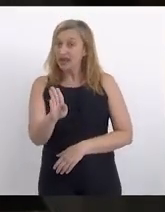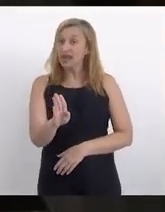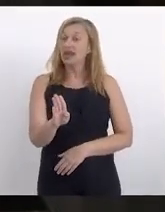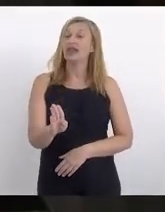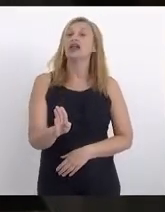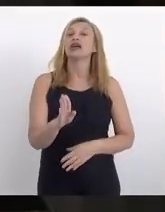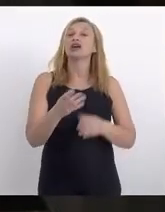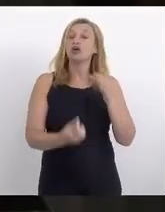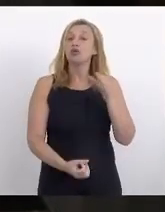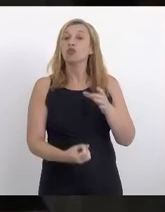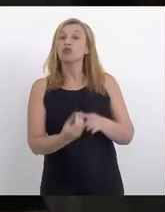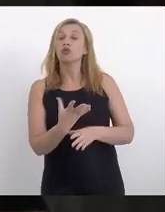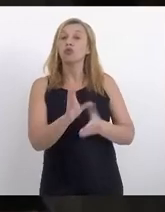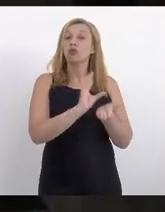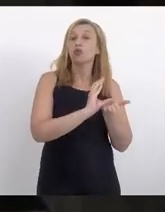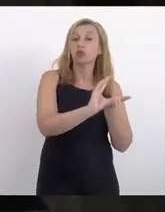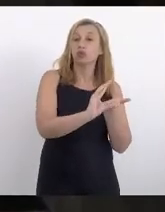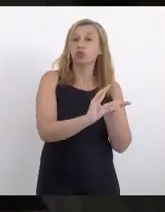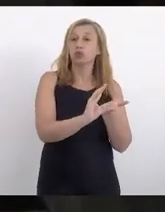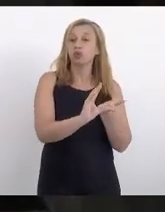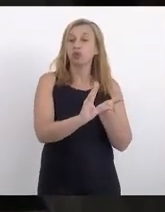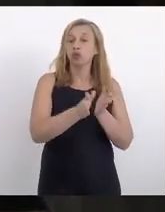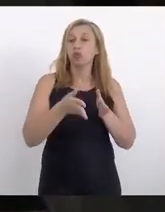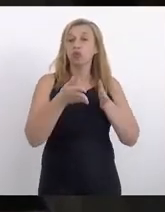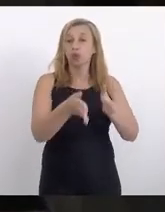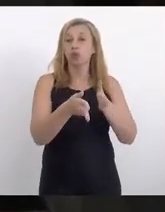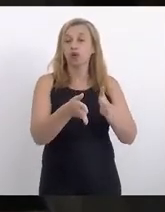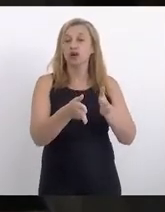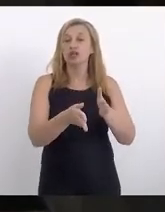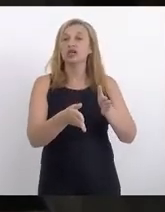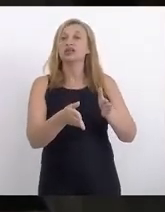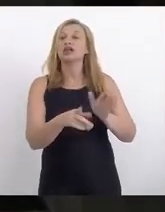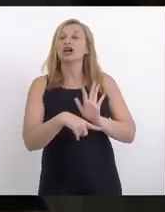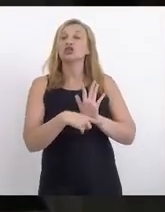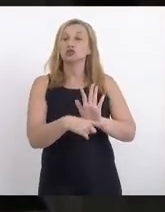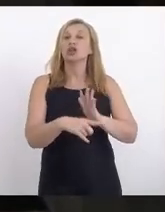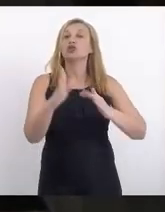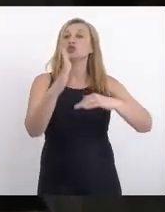sabemos, constitucional, destinado a aprimorar as condições